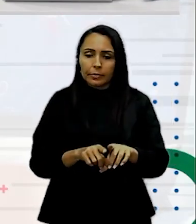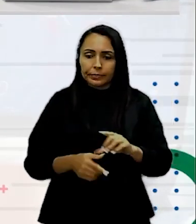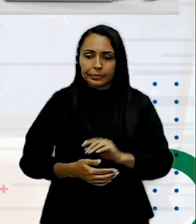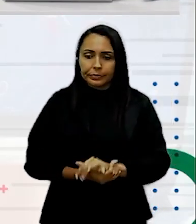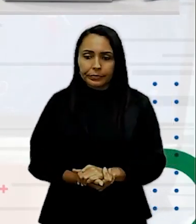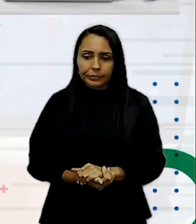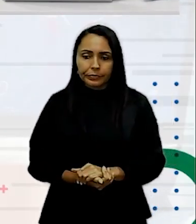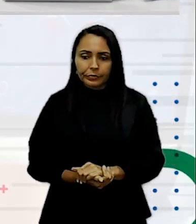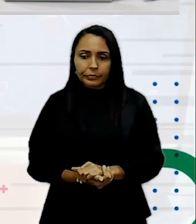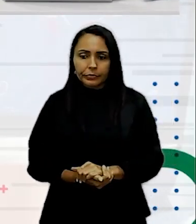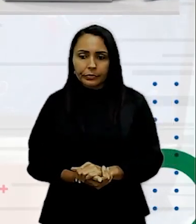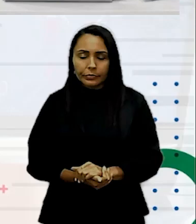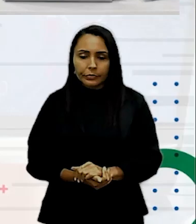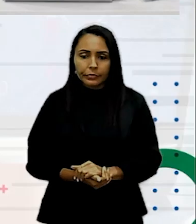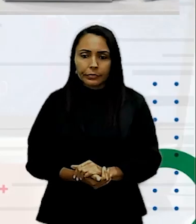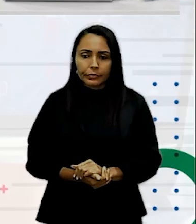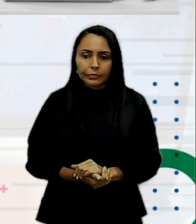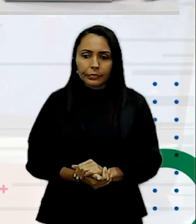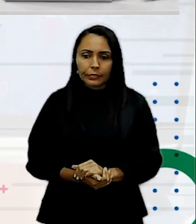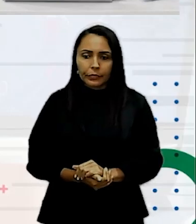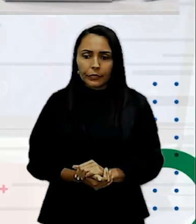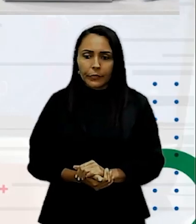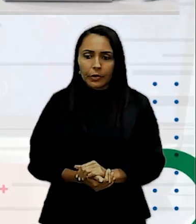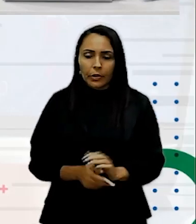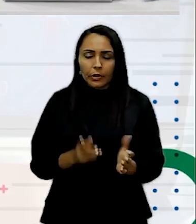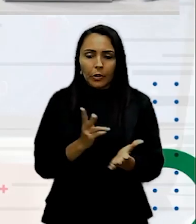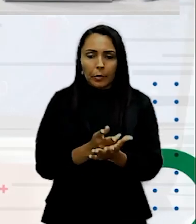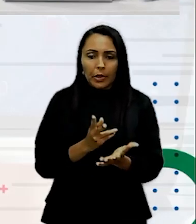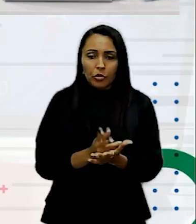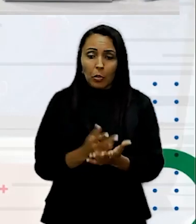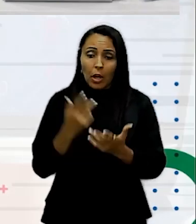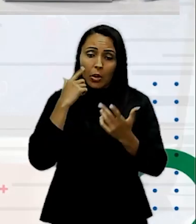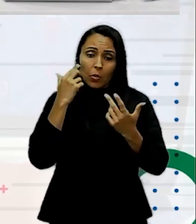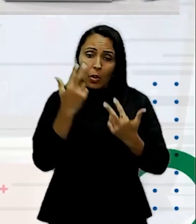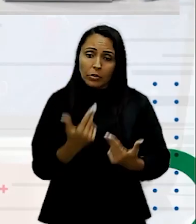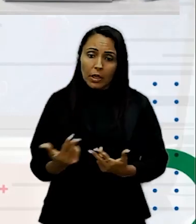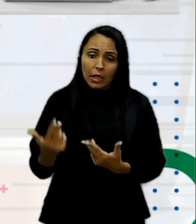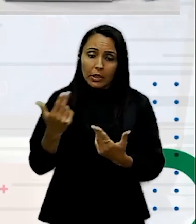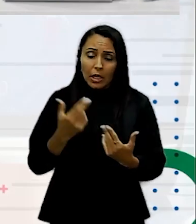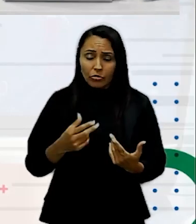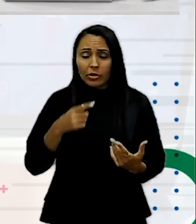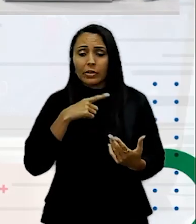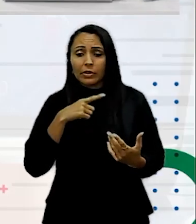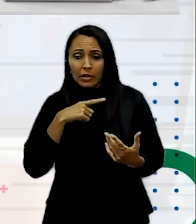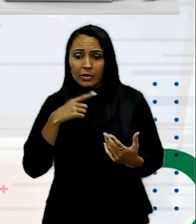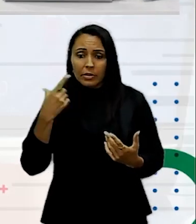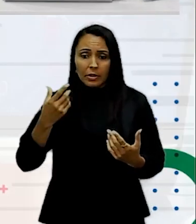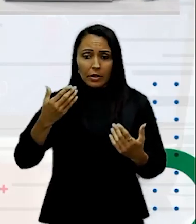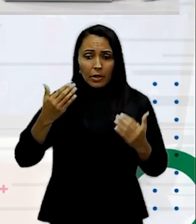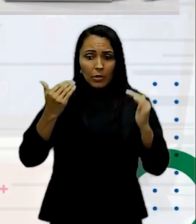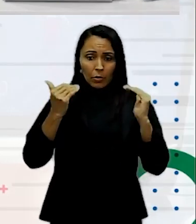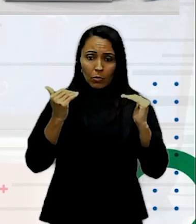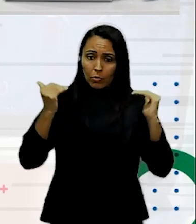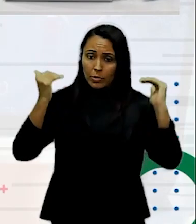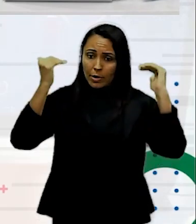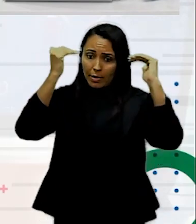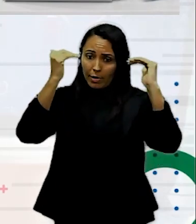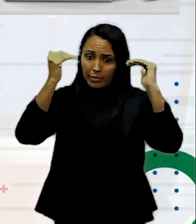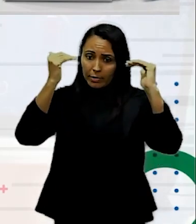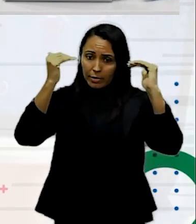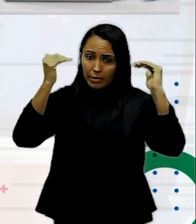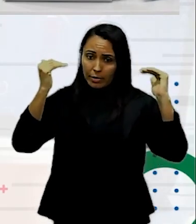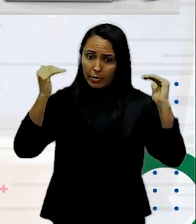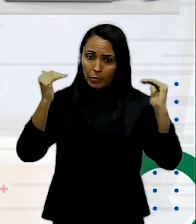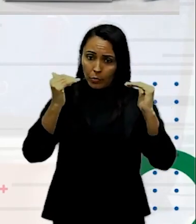mesmo estilo Certo? Então aqui A gente tem sim Uma hierarquia Primeiro eu leio O título Depois o